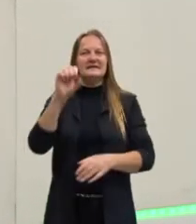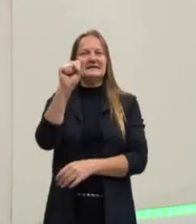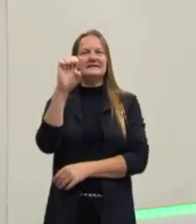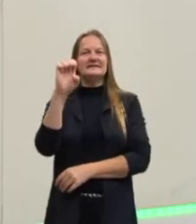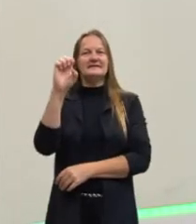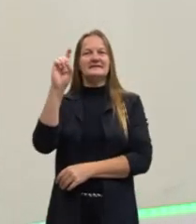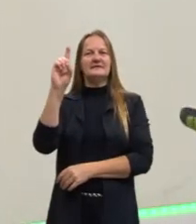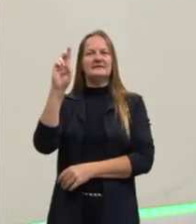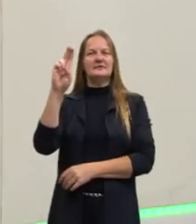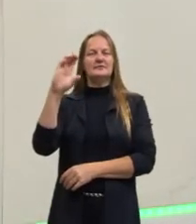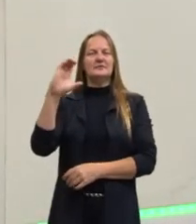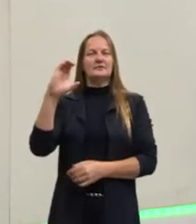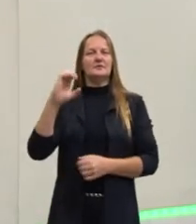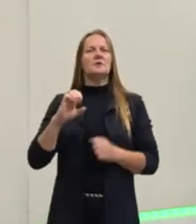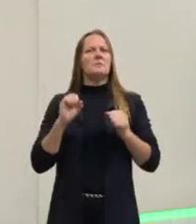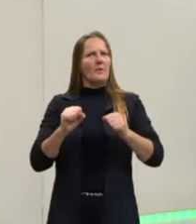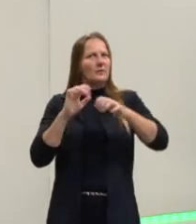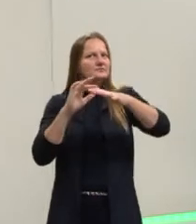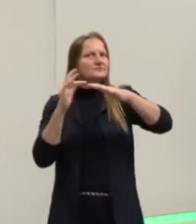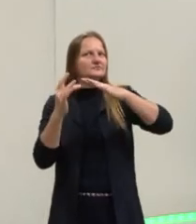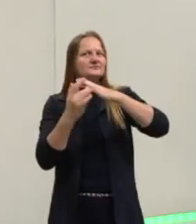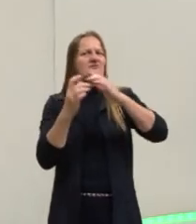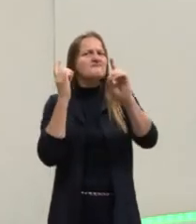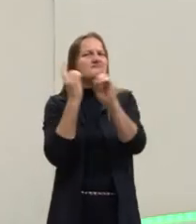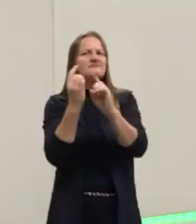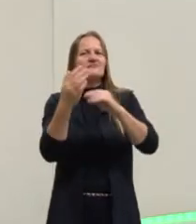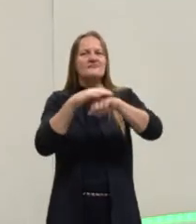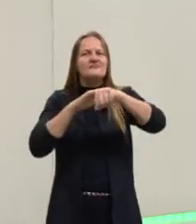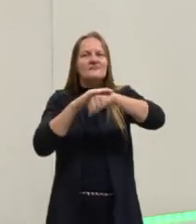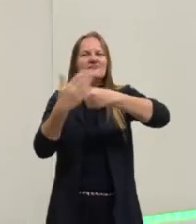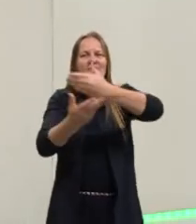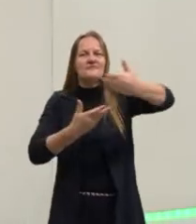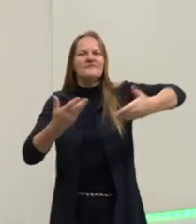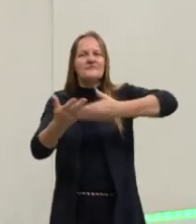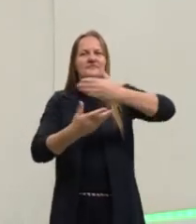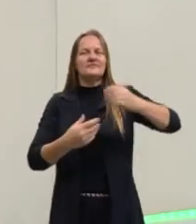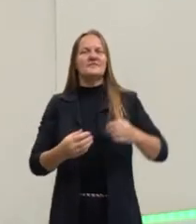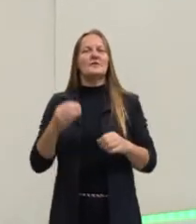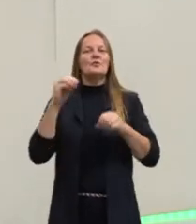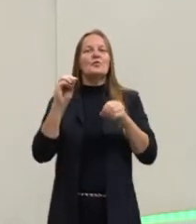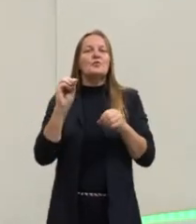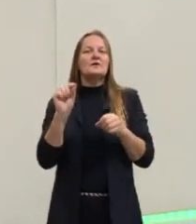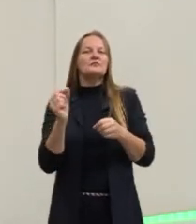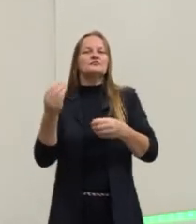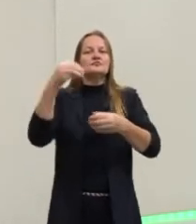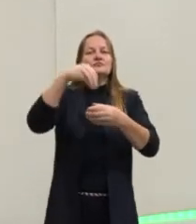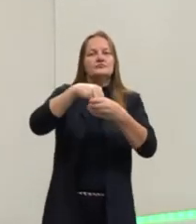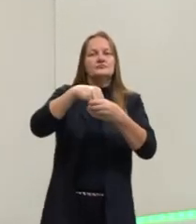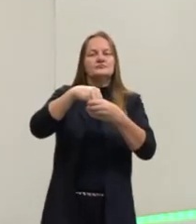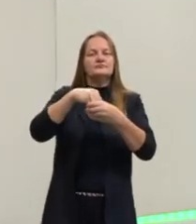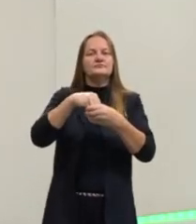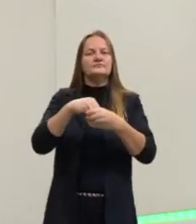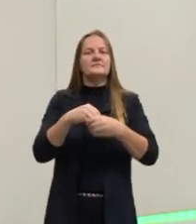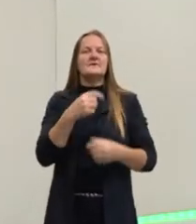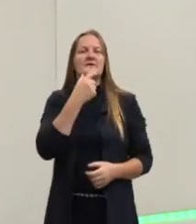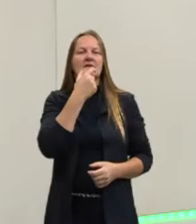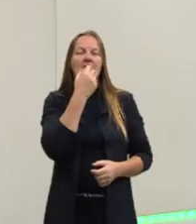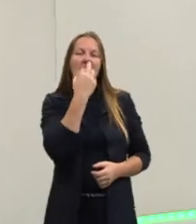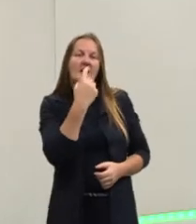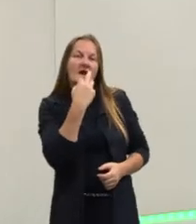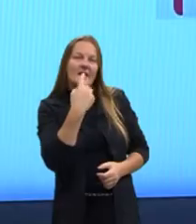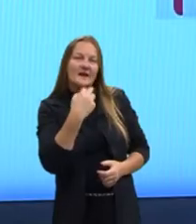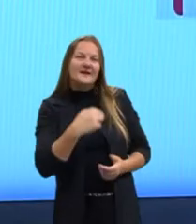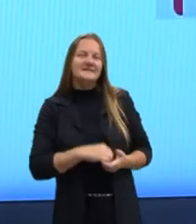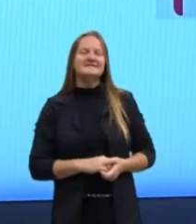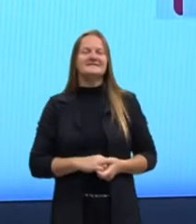Vocês me encontram nas redes sociais e o nosso componente curricular é o inglês, a língua